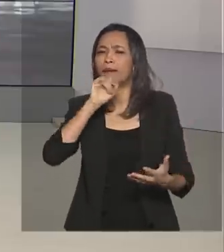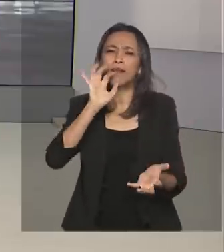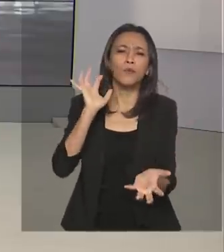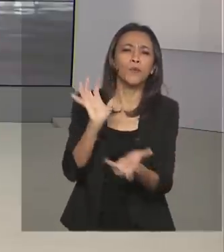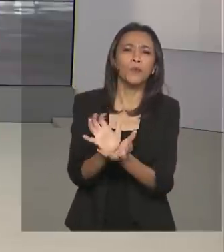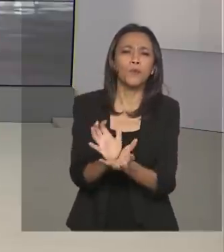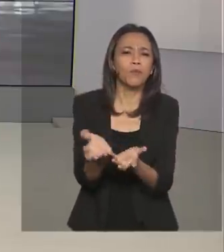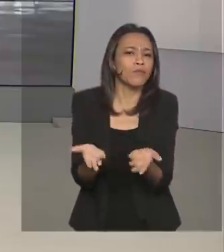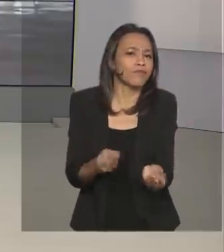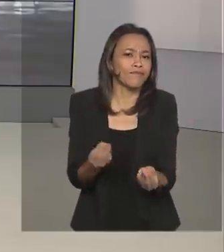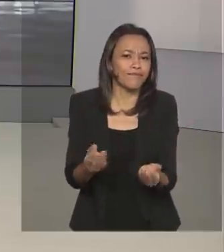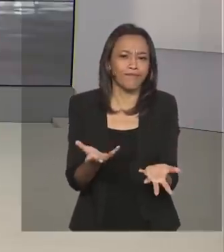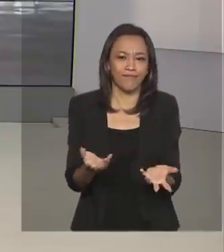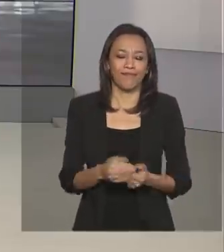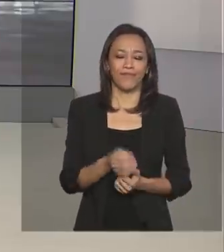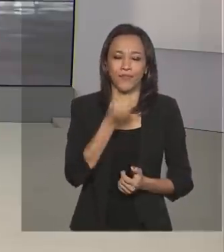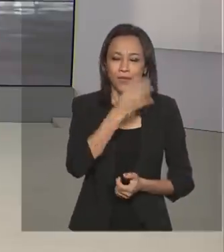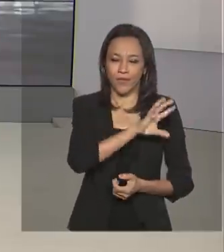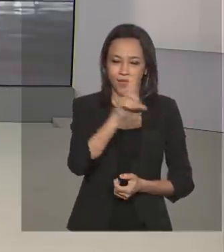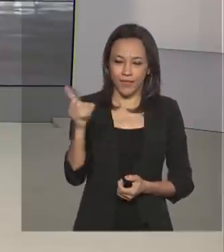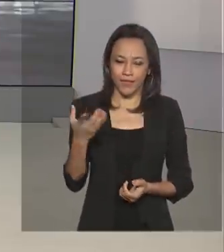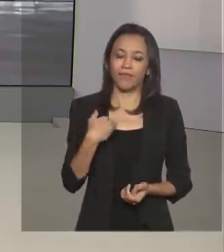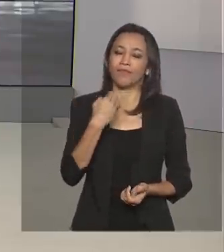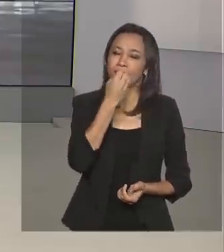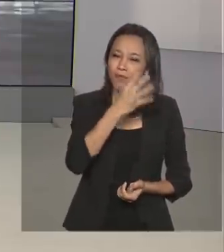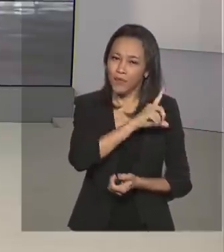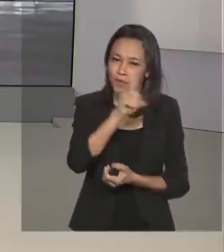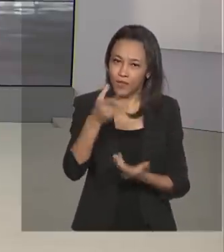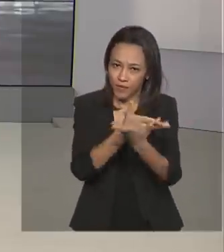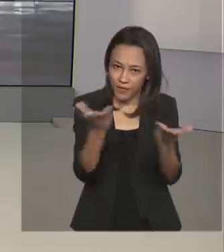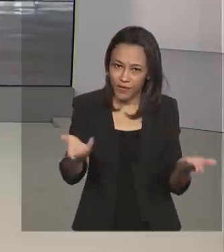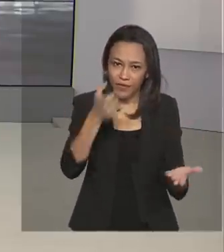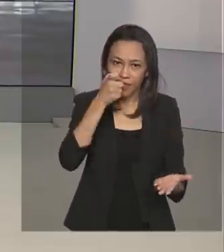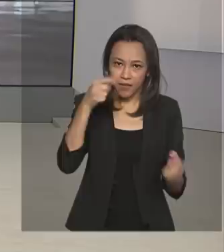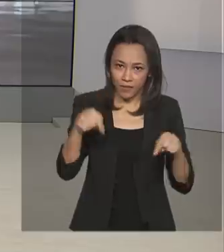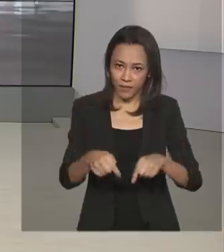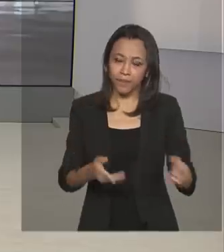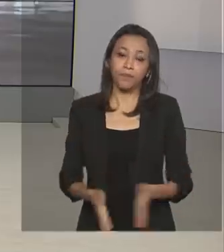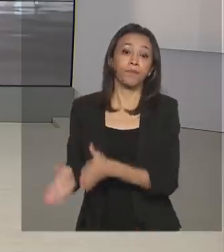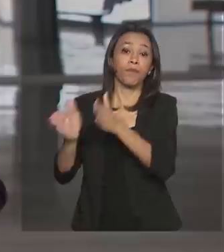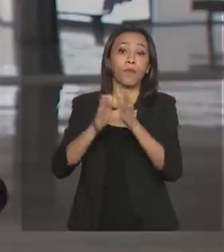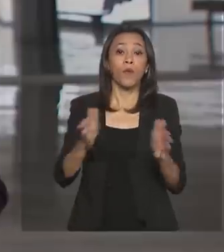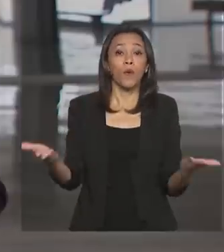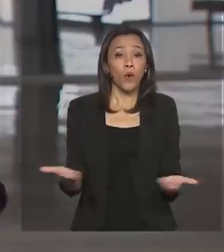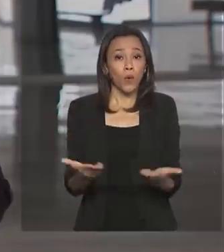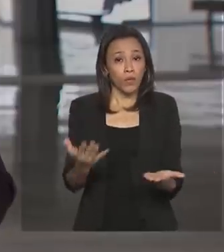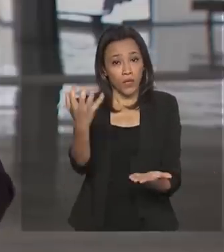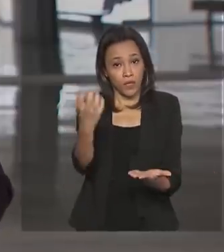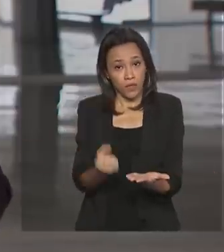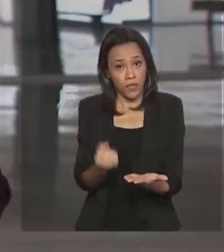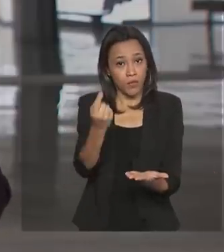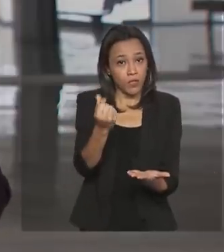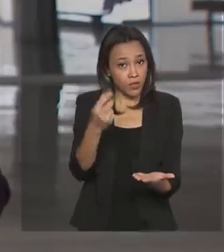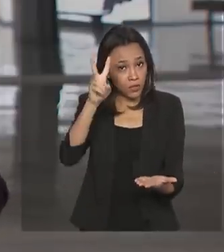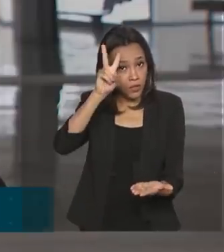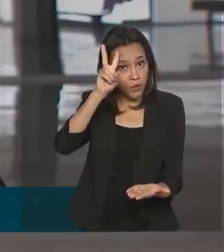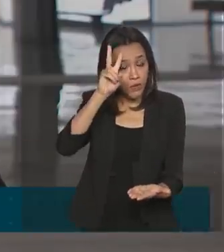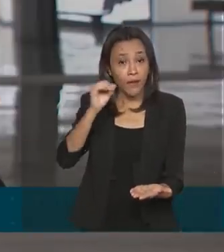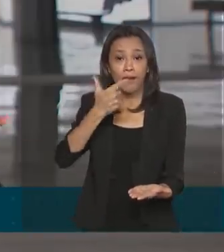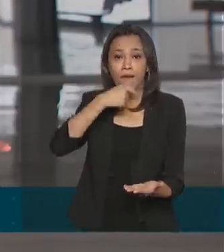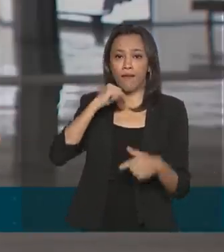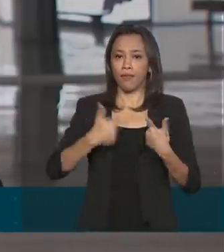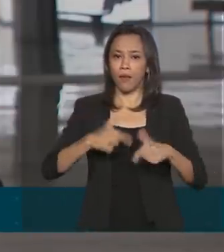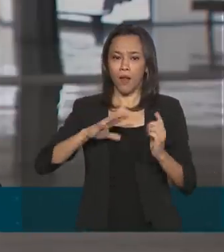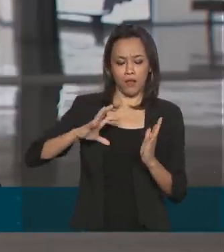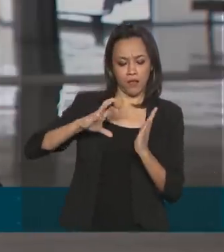dessa lista. Márcia, bom dia. Bom dia, Renata. Bom dia a todos que nos acompanham. Olha, recebem hoje, nesta segunda-feira, os trabalhadores que estão no